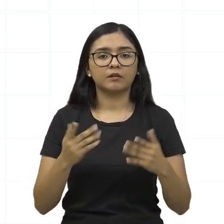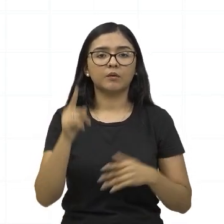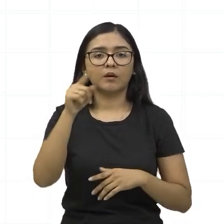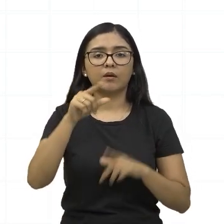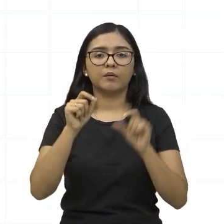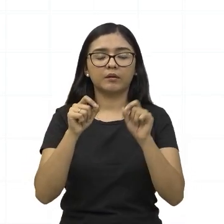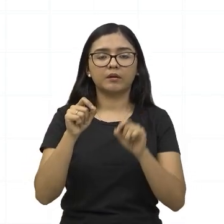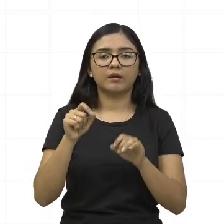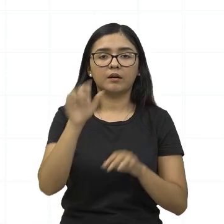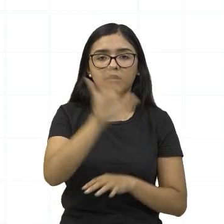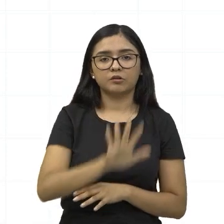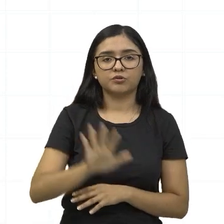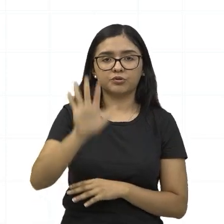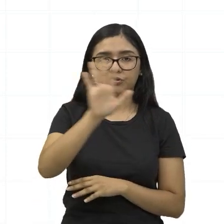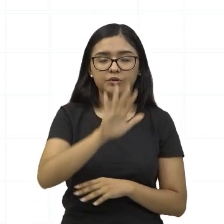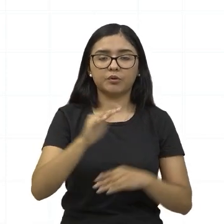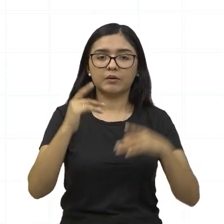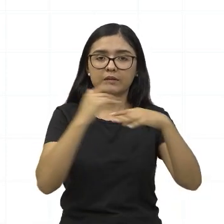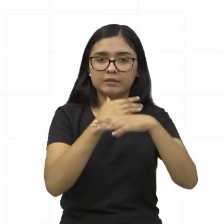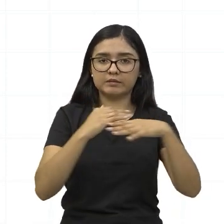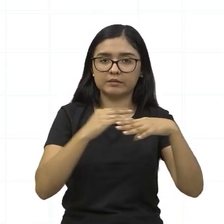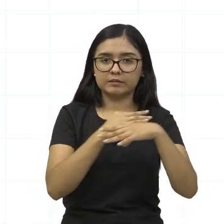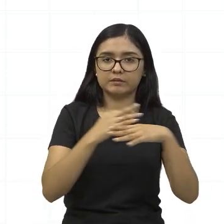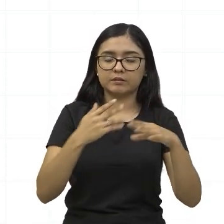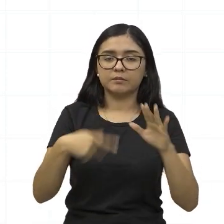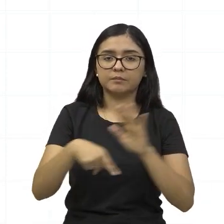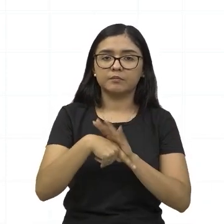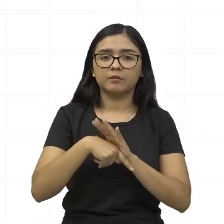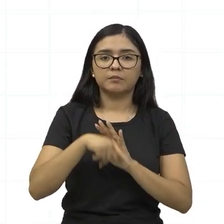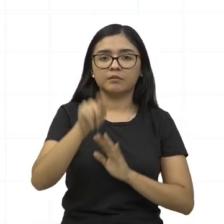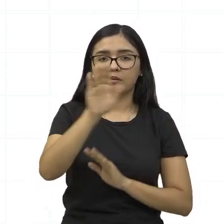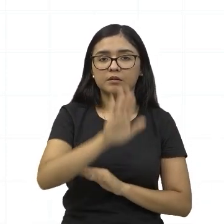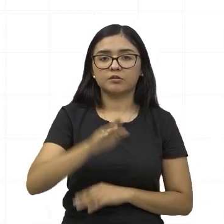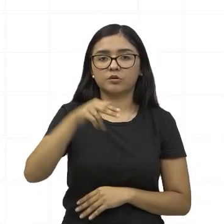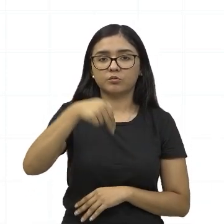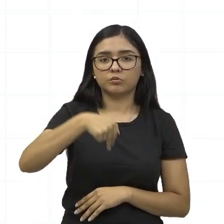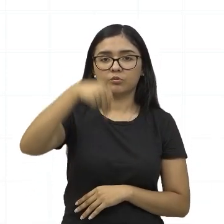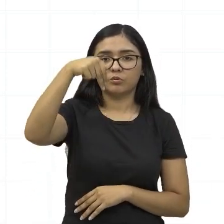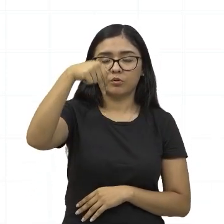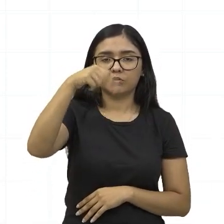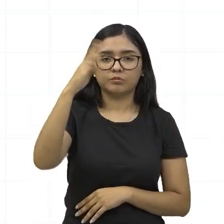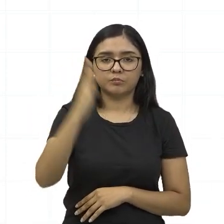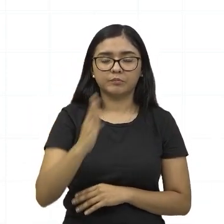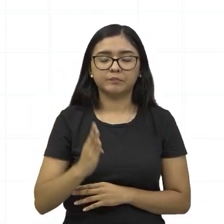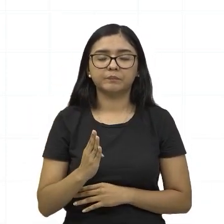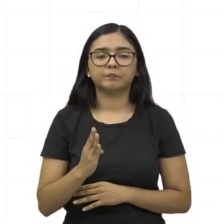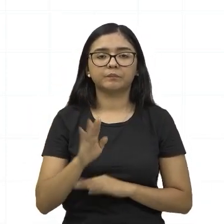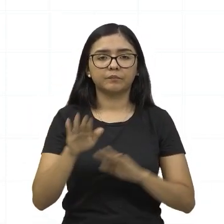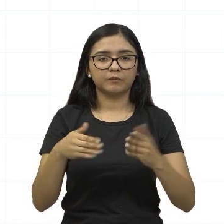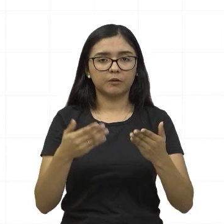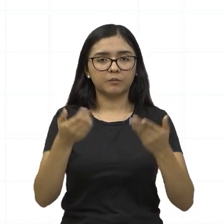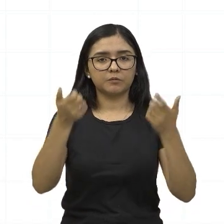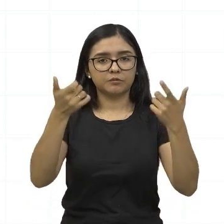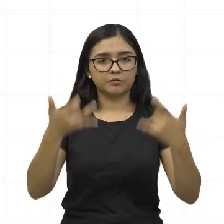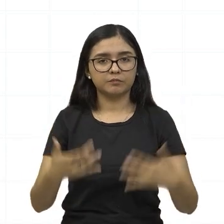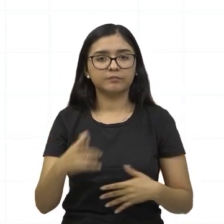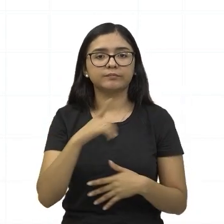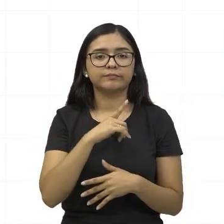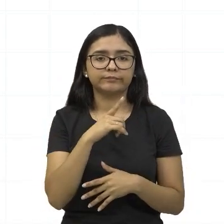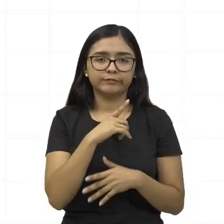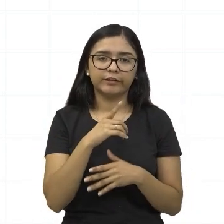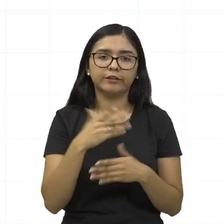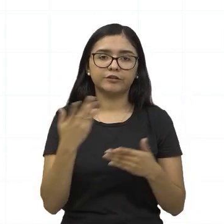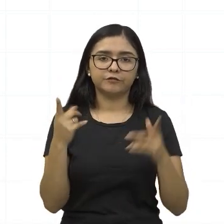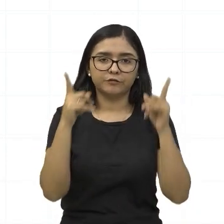Normalmente são as cidades, as localidades da região norte do país, né, porque, como já foi dito, existe uma certa